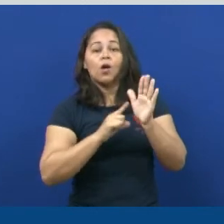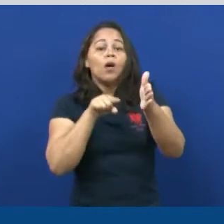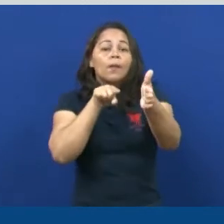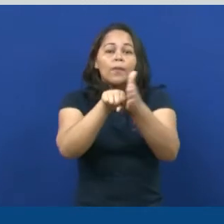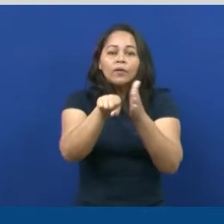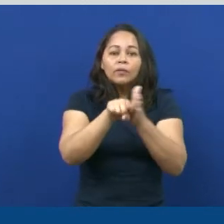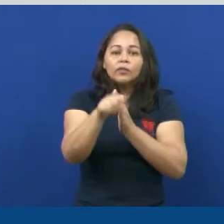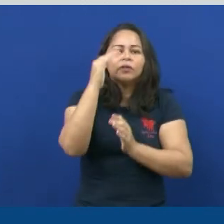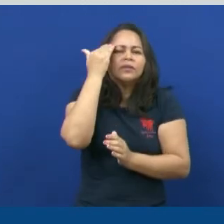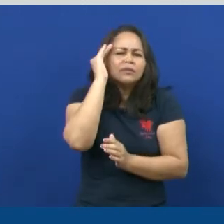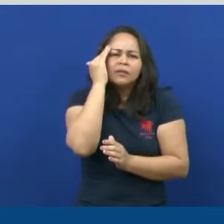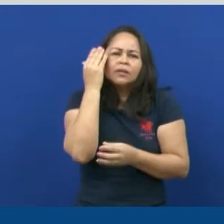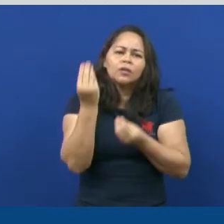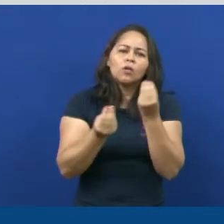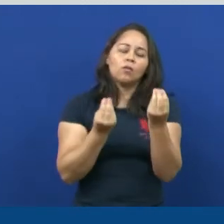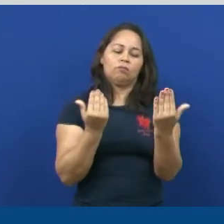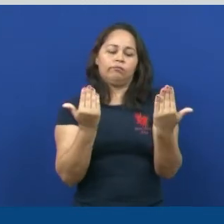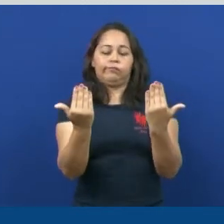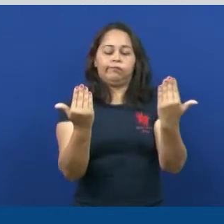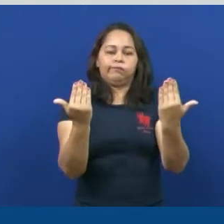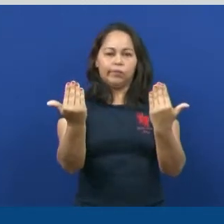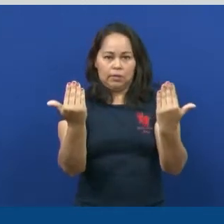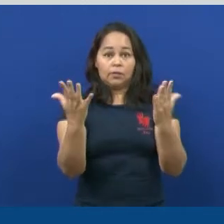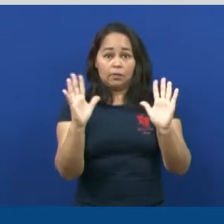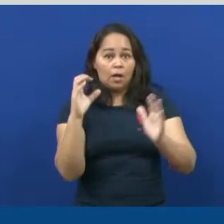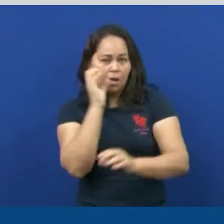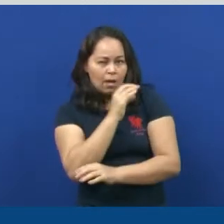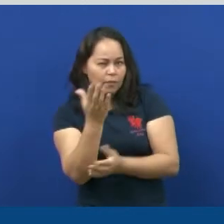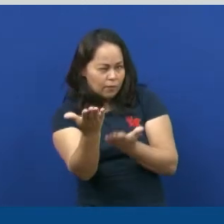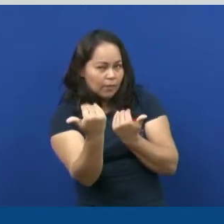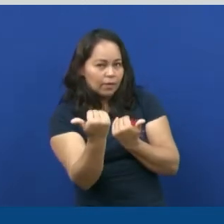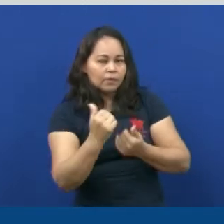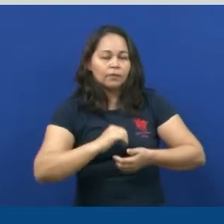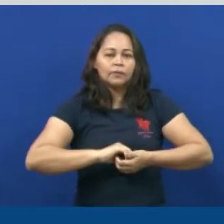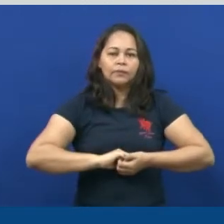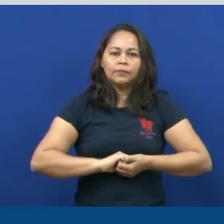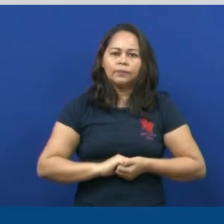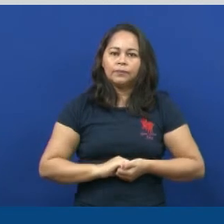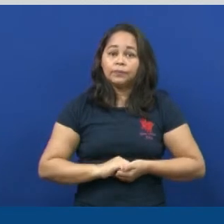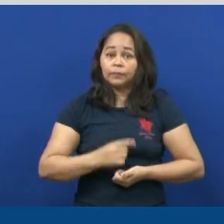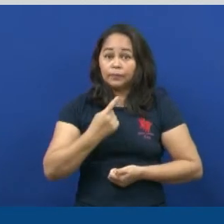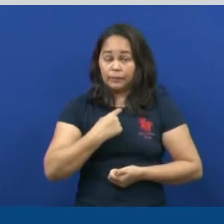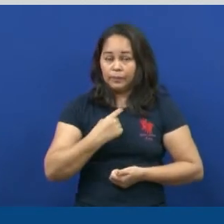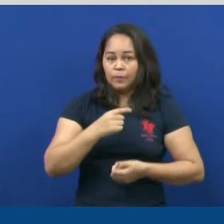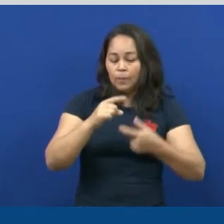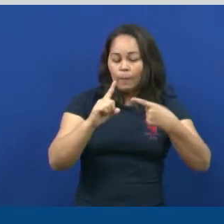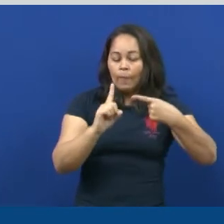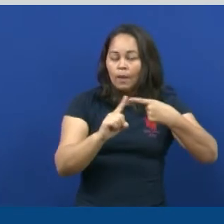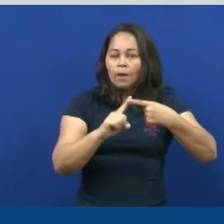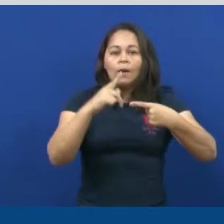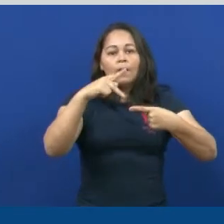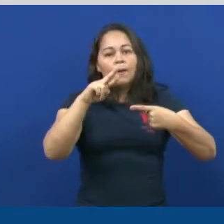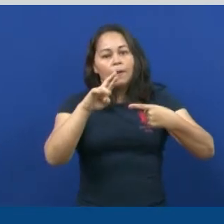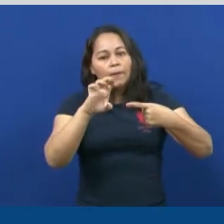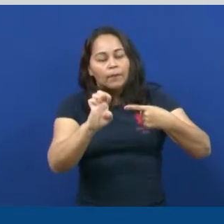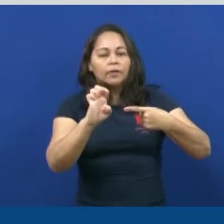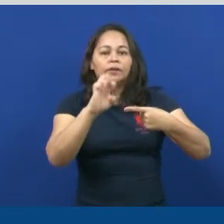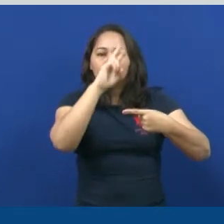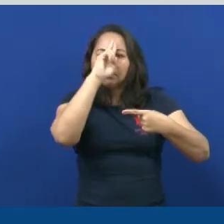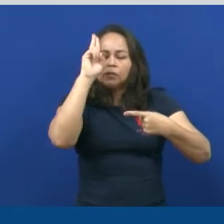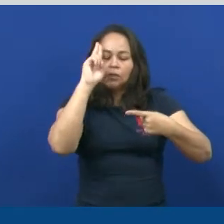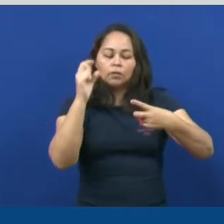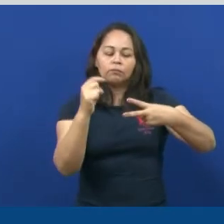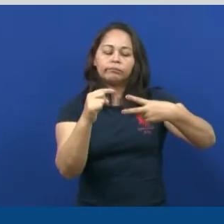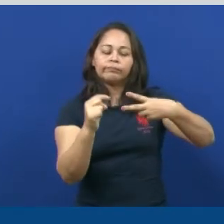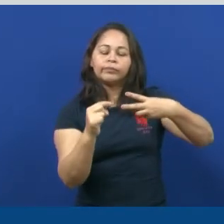para a gente conseguir fazer uma distinção rápida. Vamos lá? A pré-história, ela costuma ser dividida em